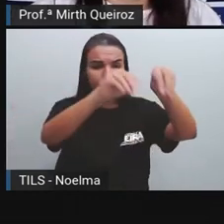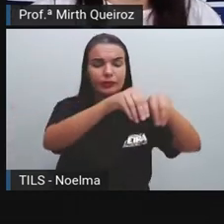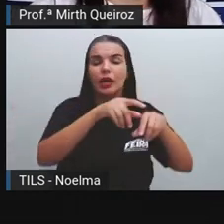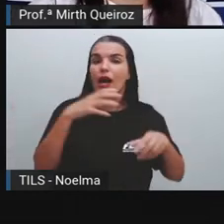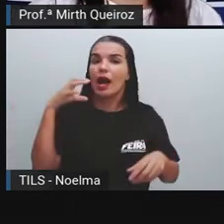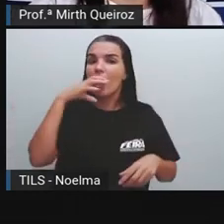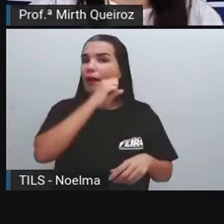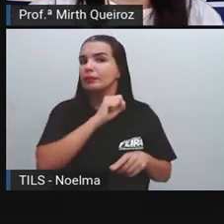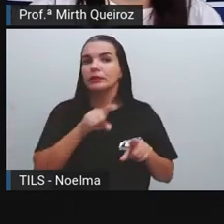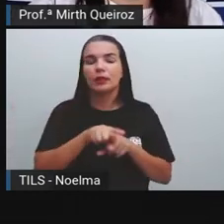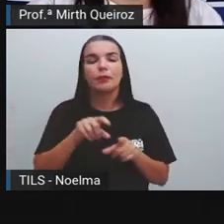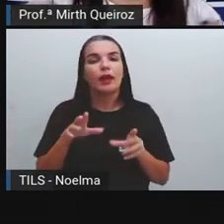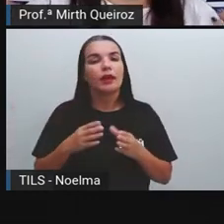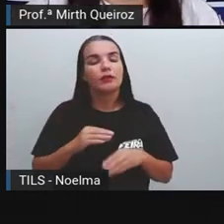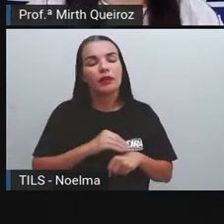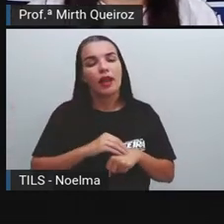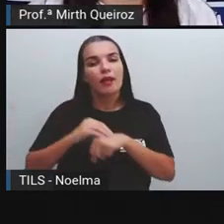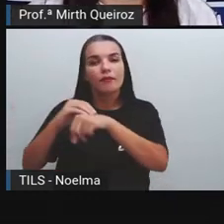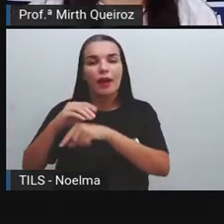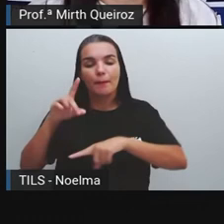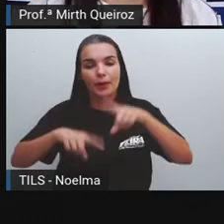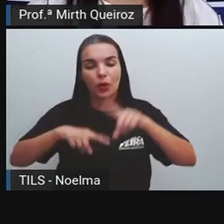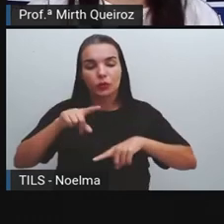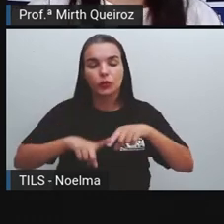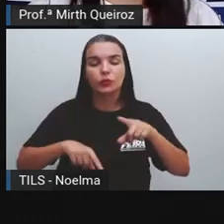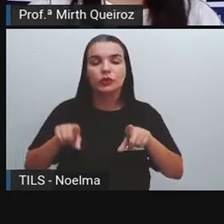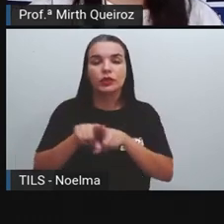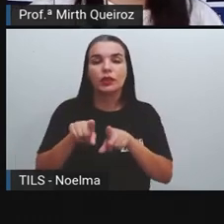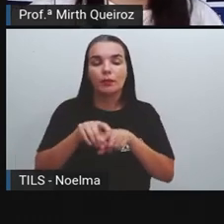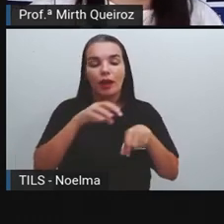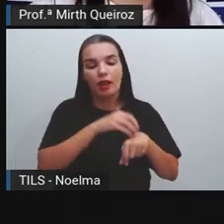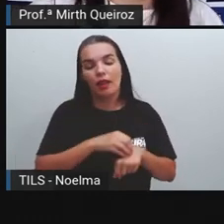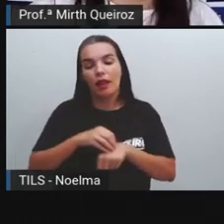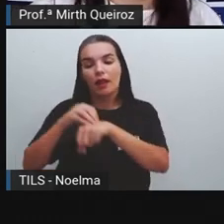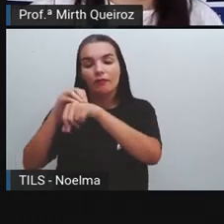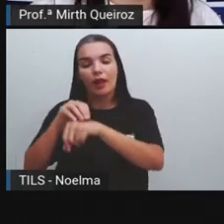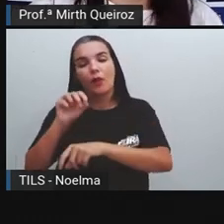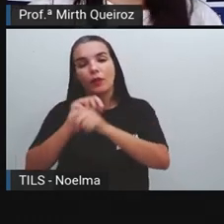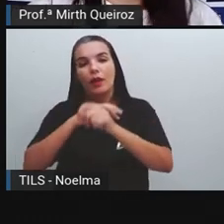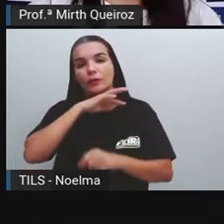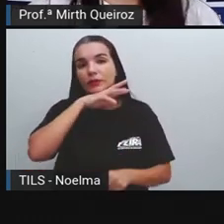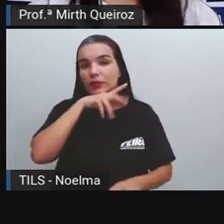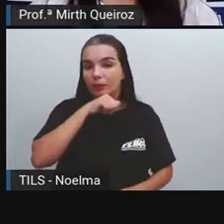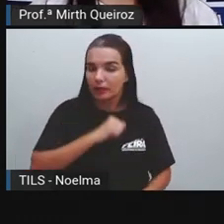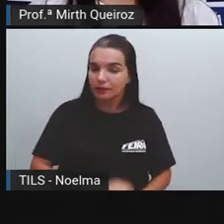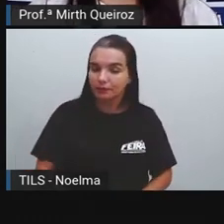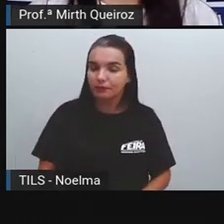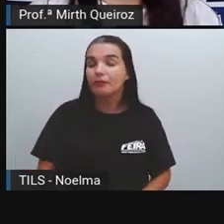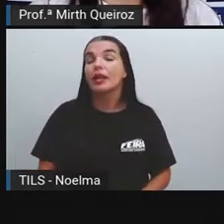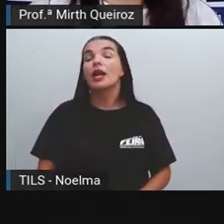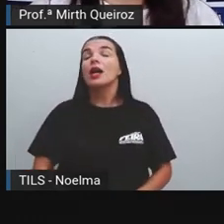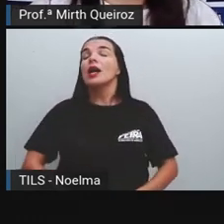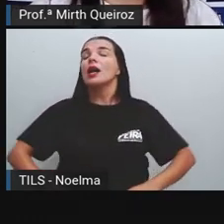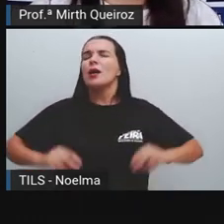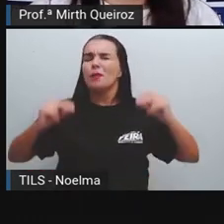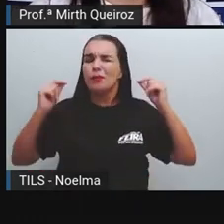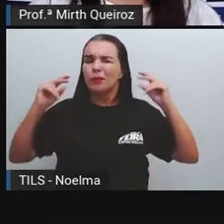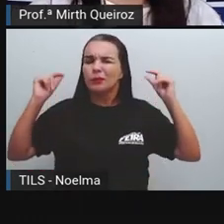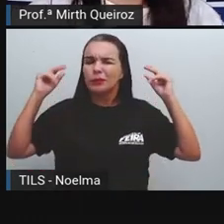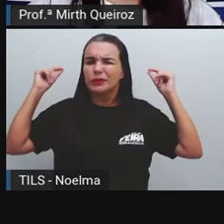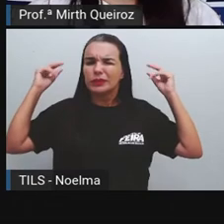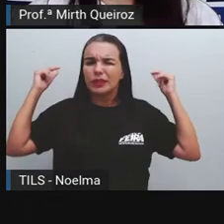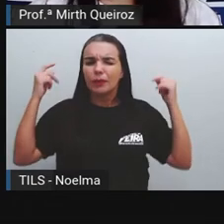certo? Há muito tempo atrás, os homens utilizavam os animais como cavalo para poder se locomover,